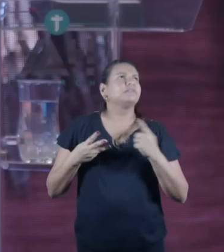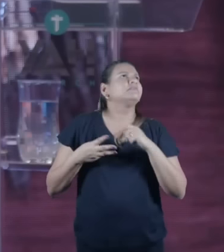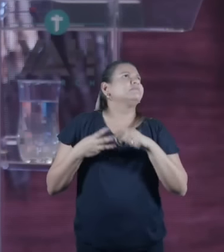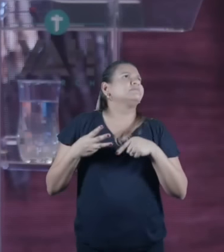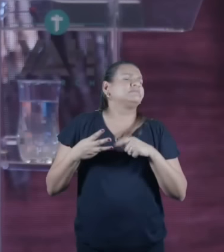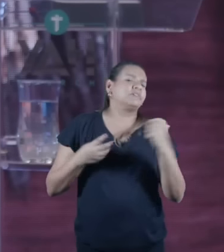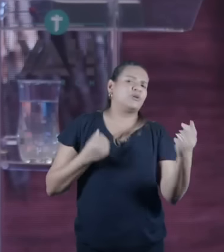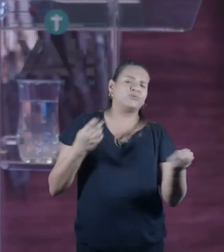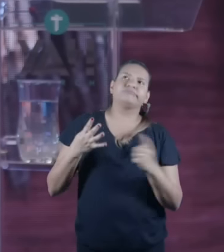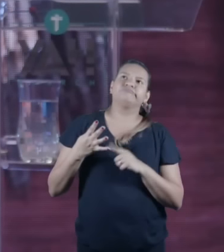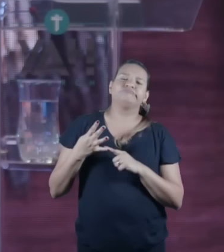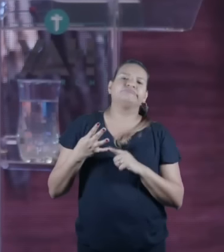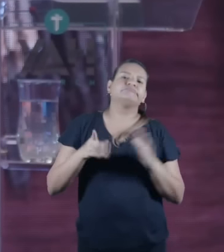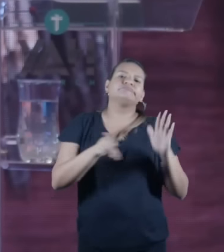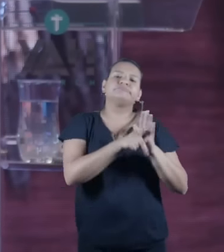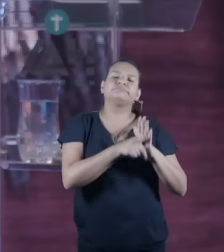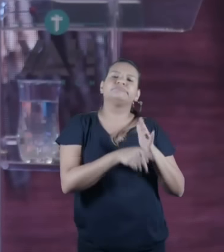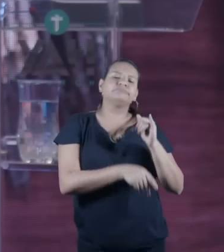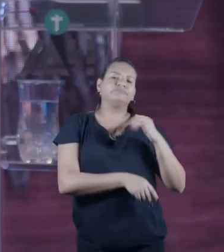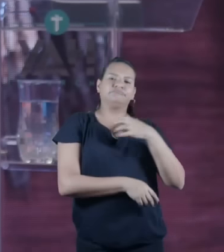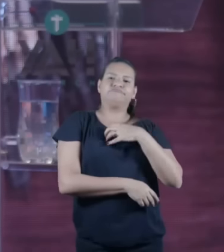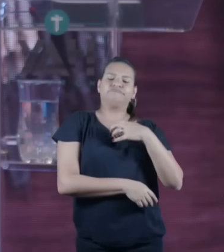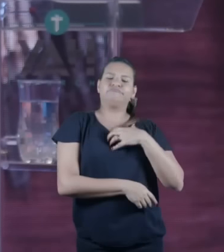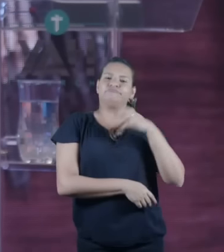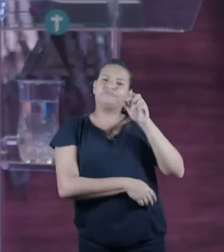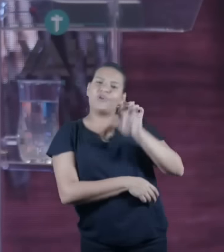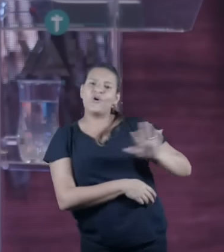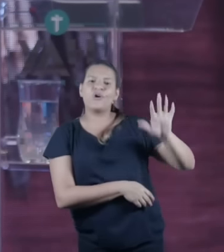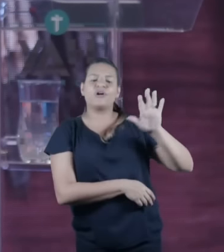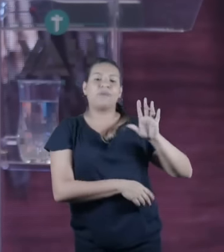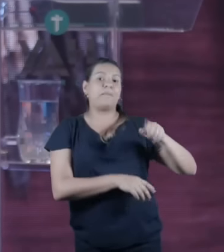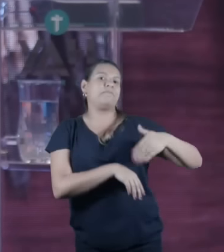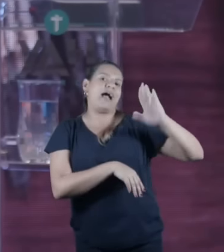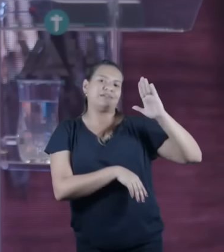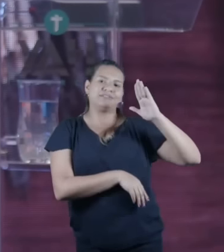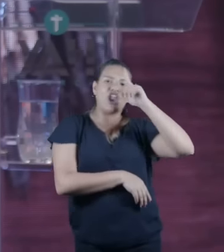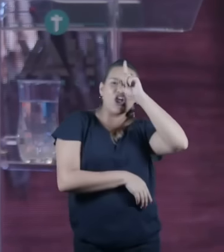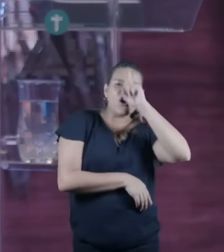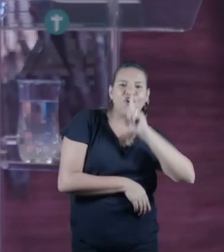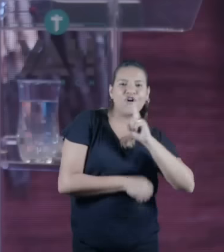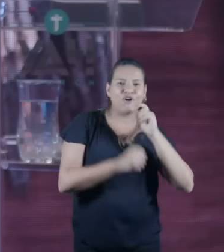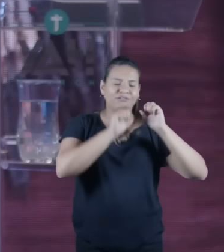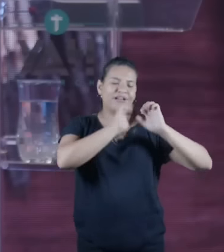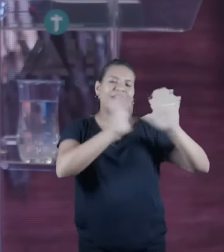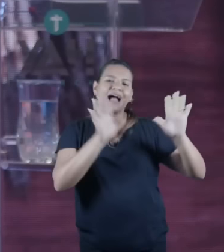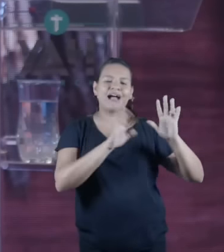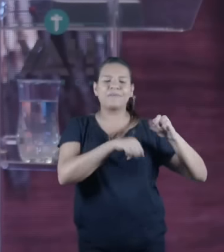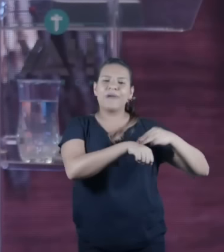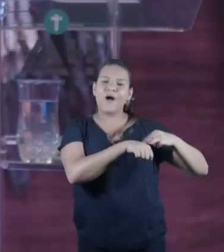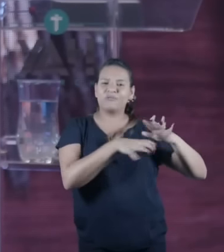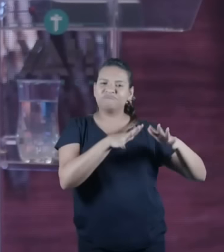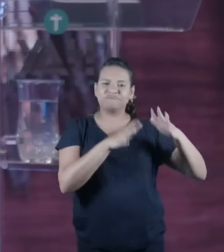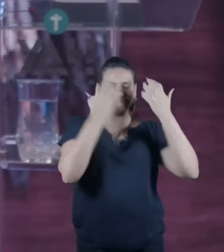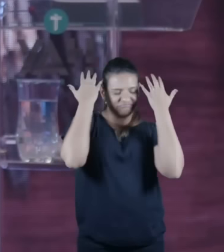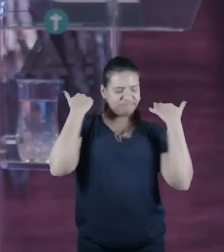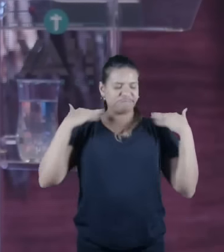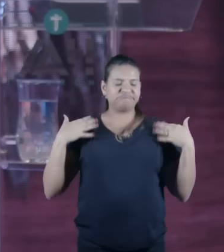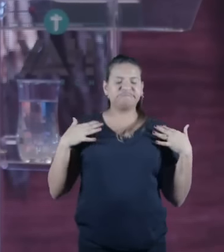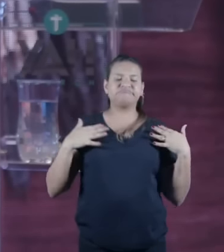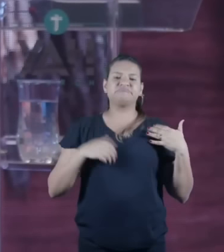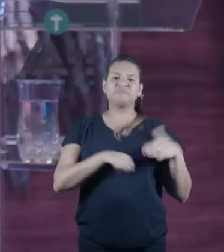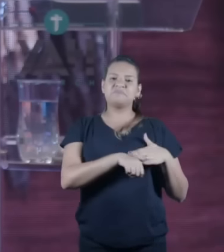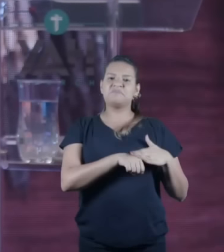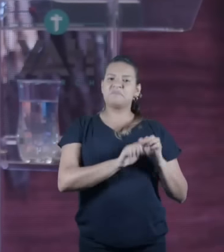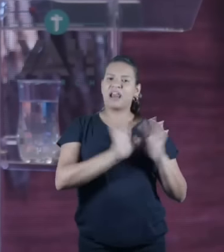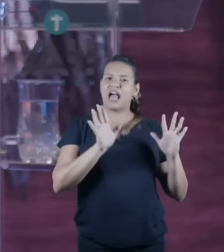Jesus europeu que a gente muitos de nós conhecemos Jesus com cabelo mais claro e pele mais clara mas o que me